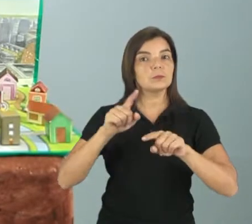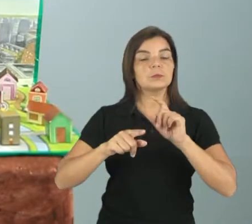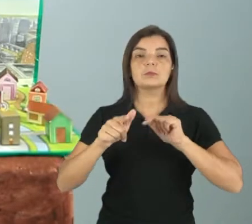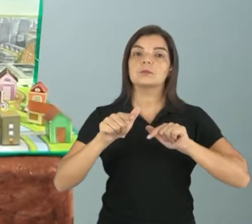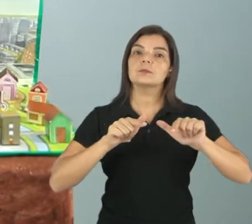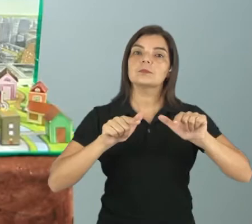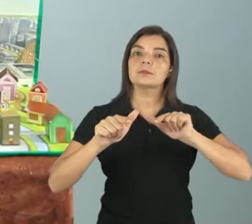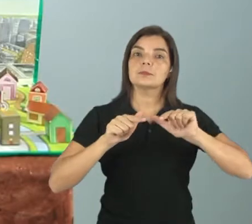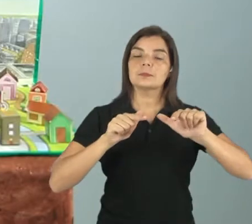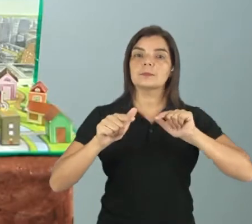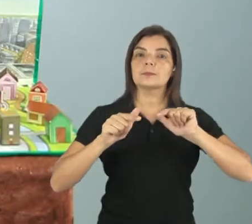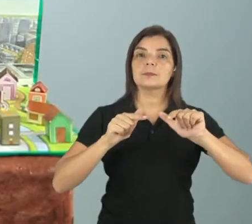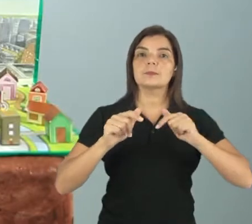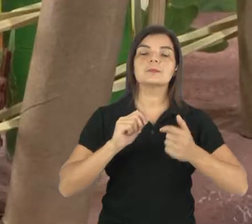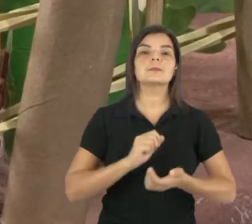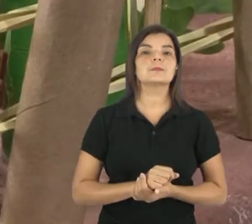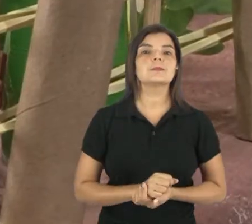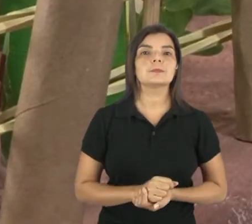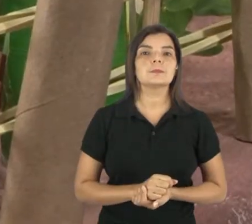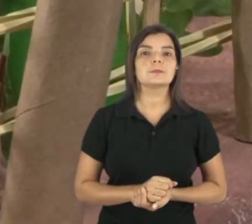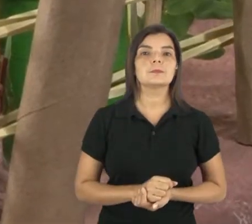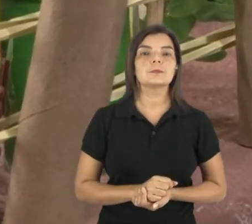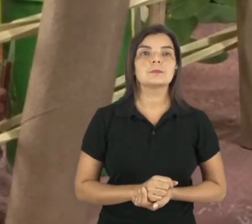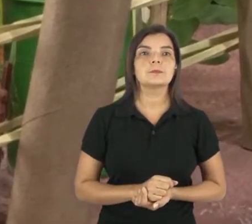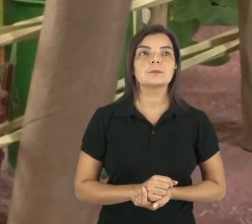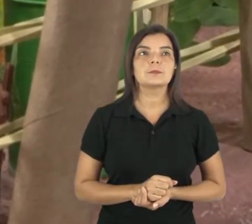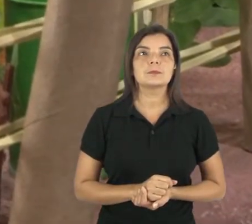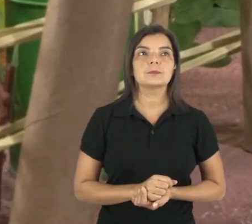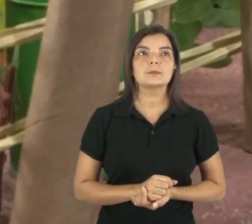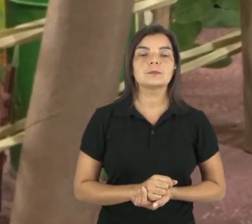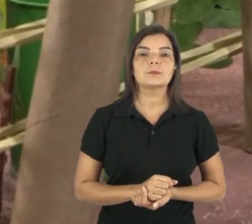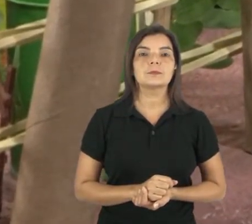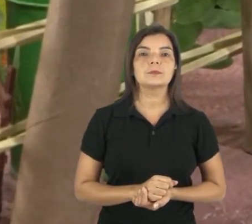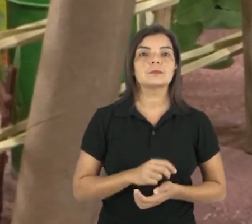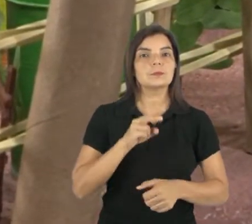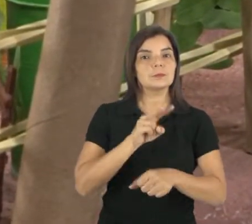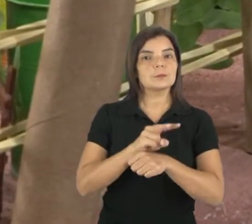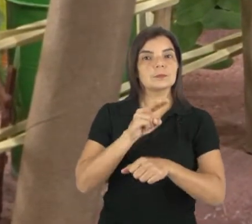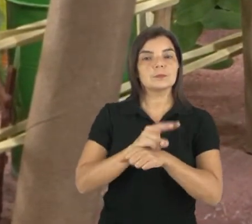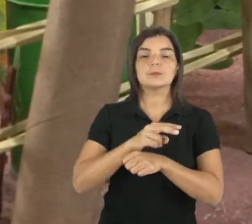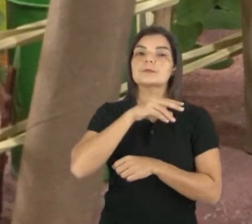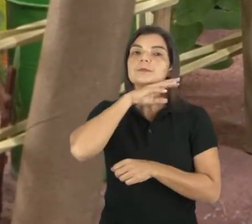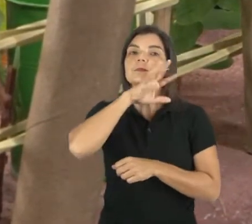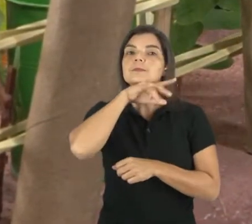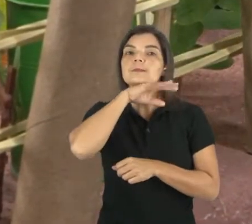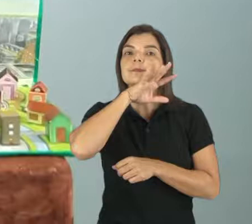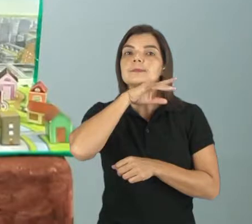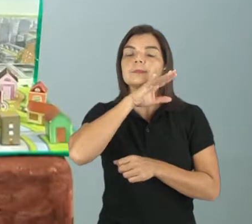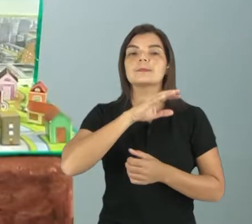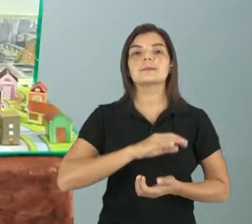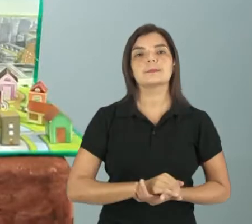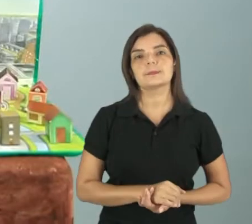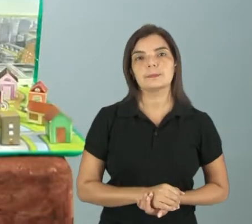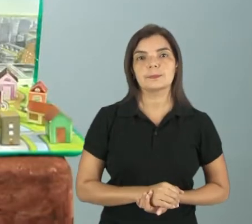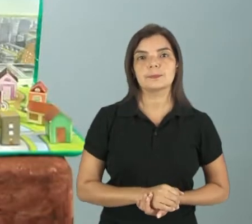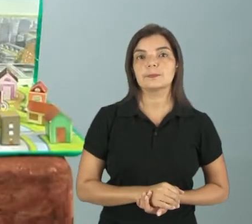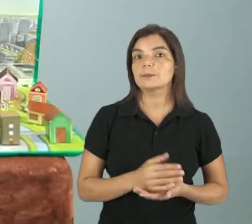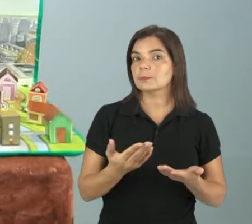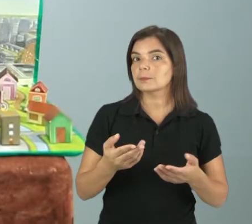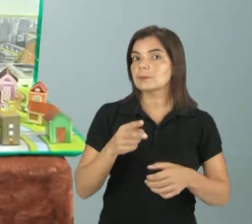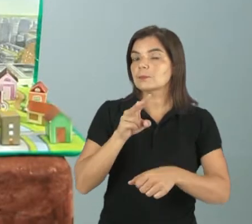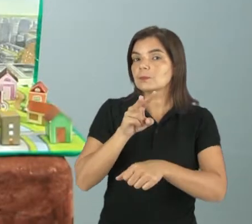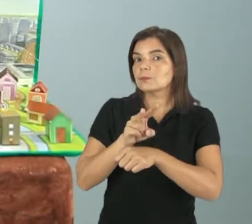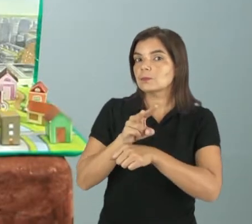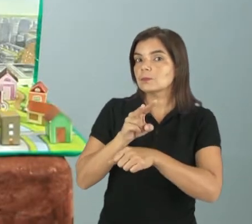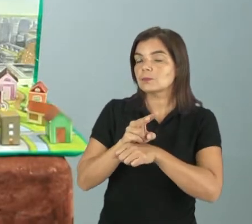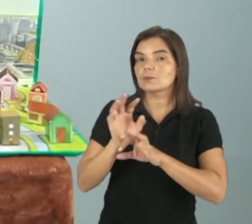de trabalho, ó, está com, aqui, cuidando dos animais, né, esses daqui já